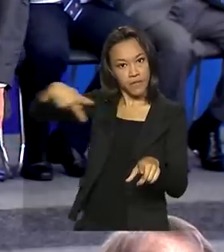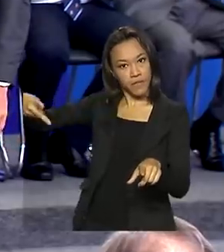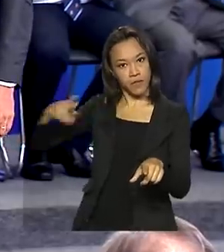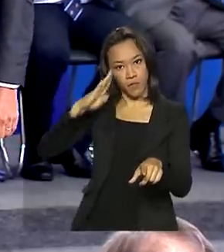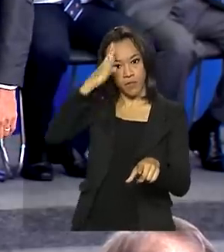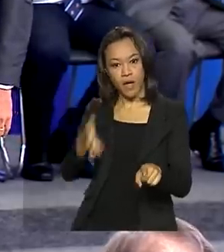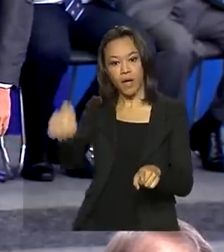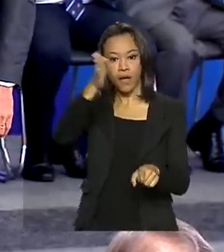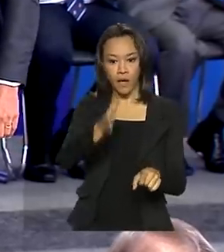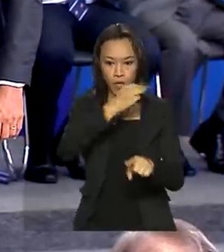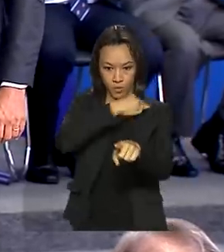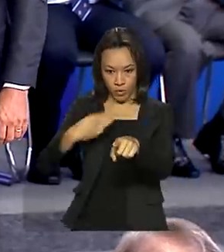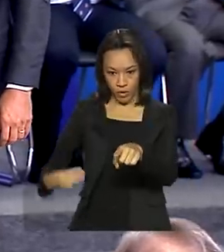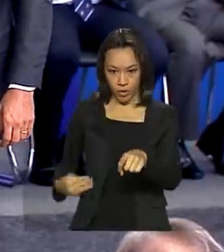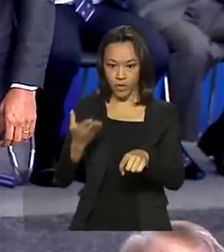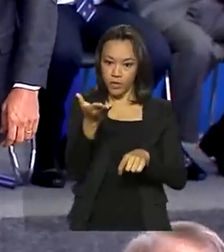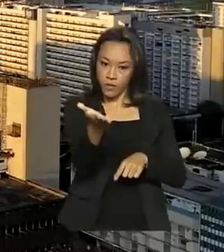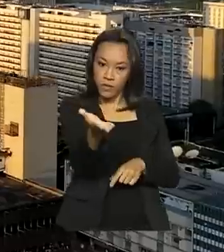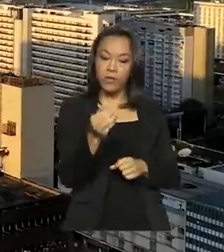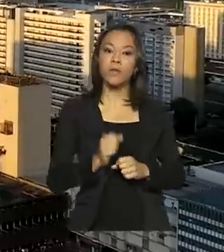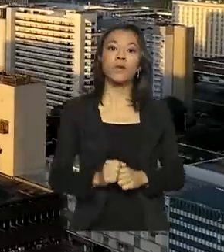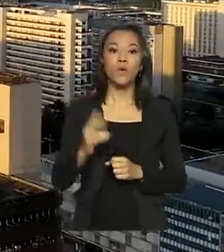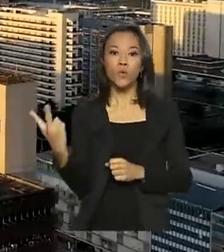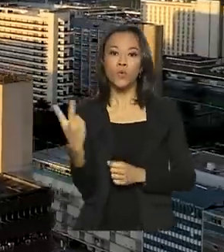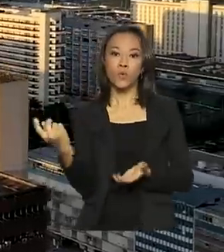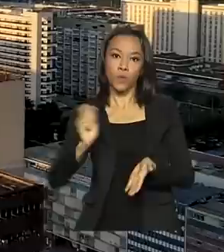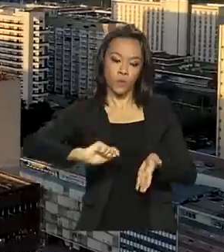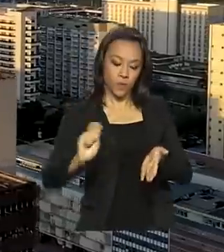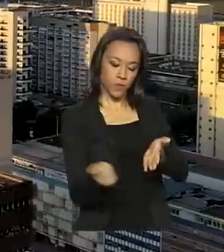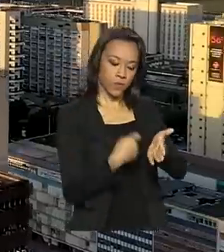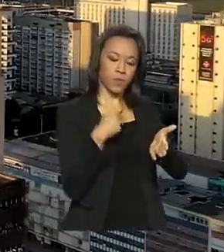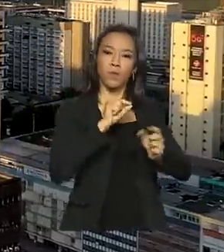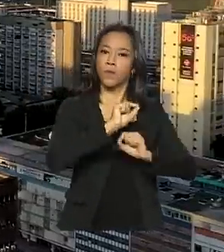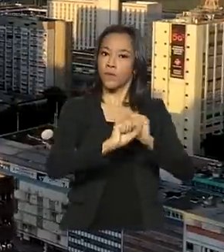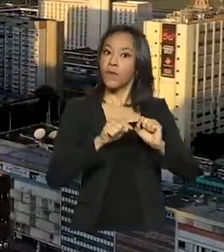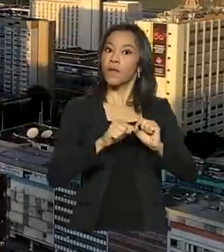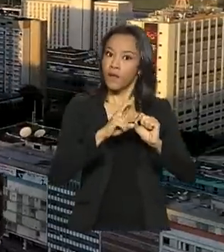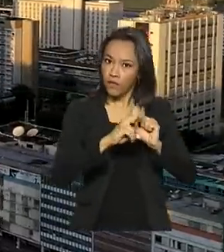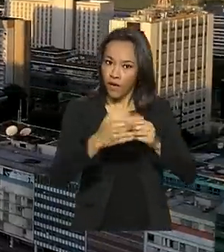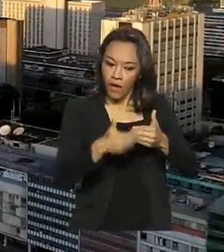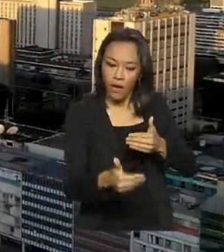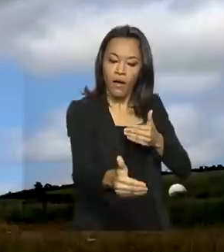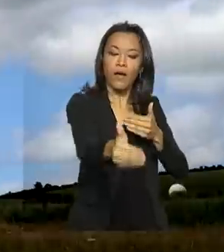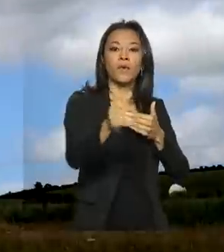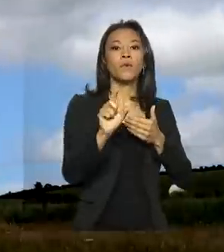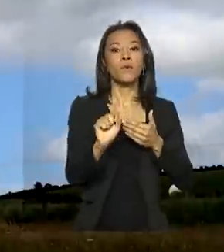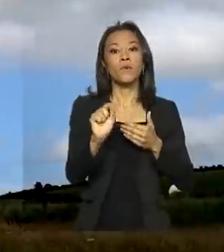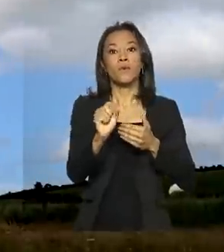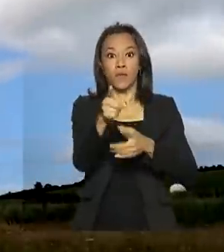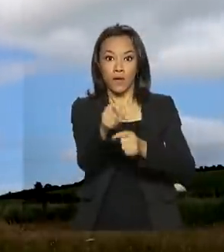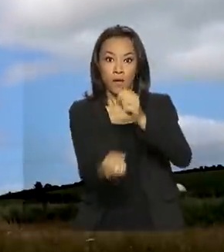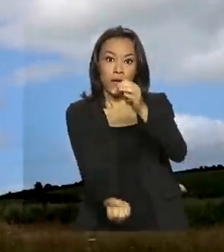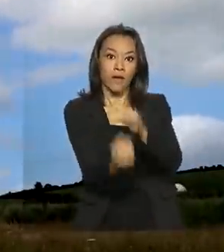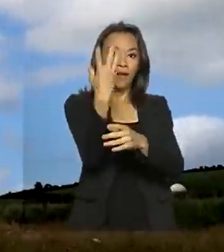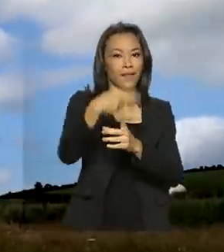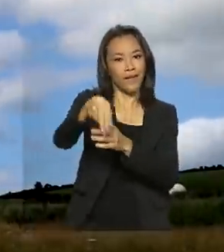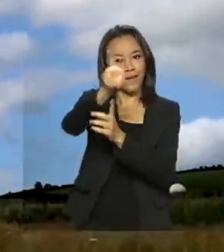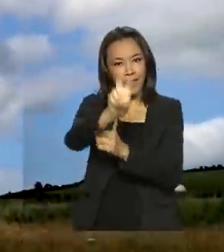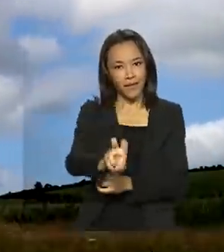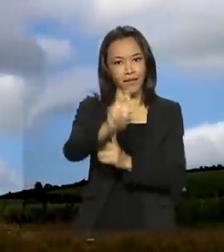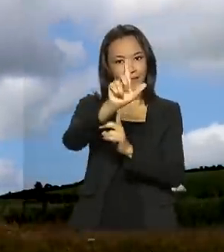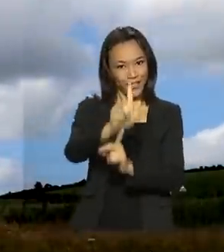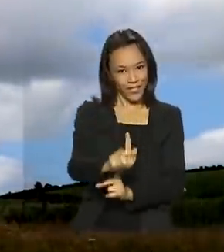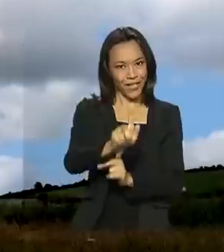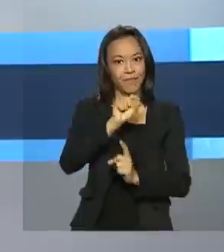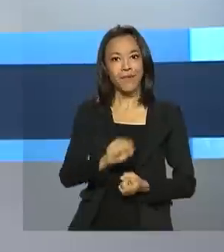e ministro das comunicações Fábio Faria assinam contratos das concessões que vão permitir a implantação da quinta geração de